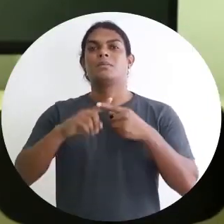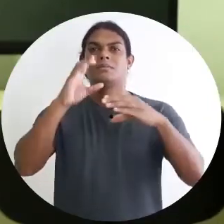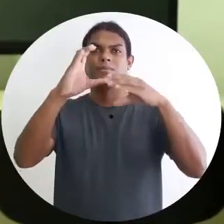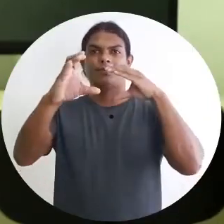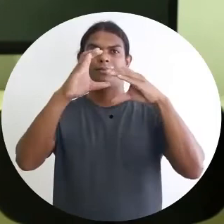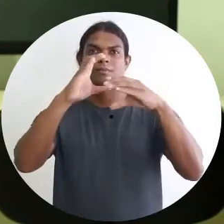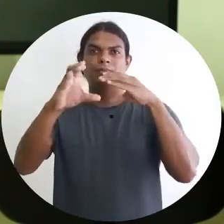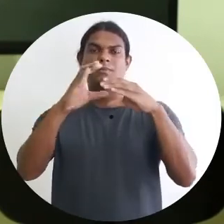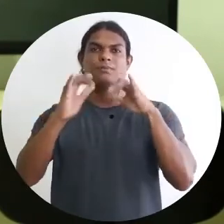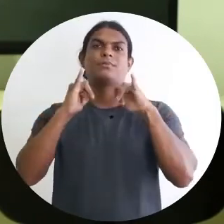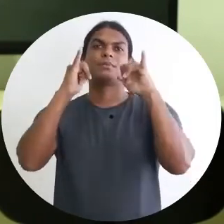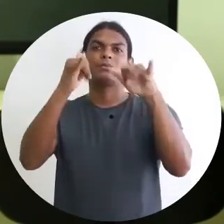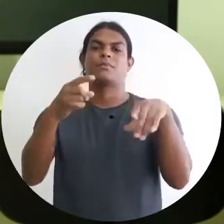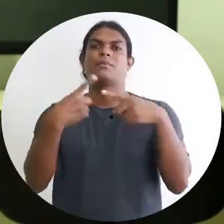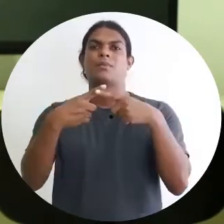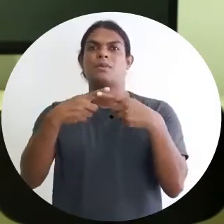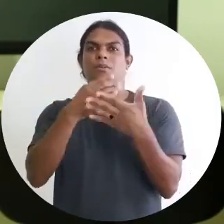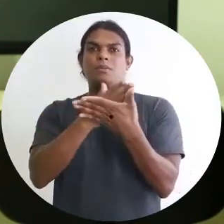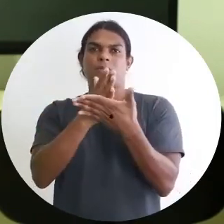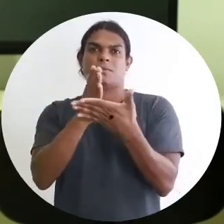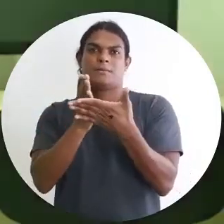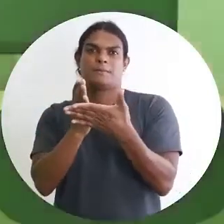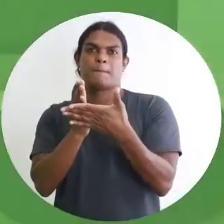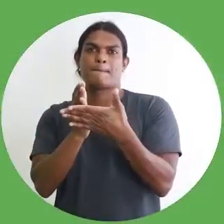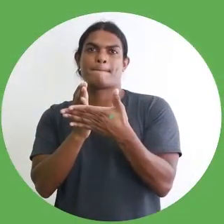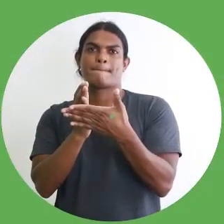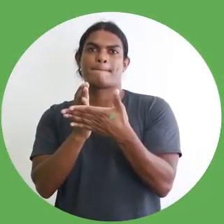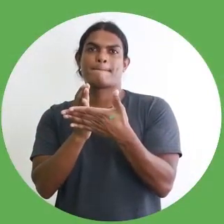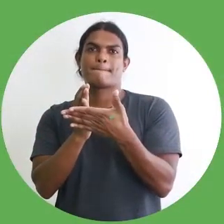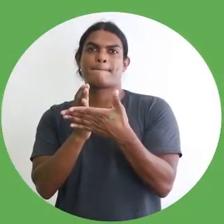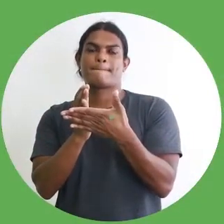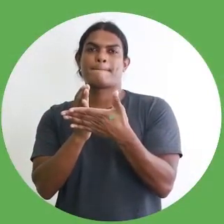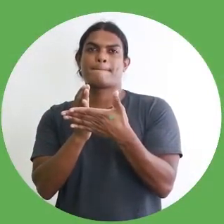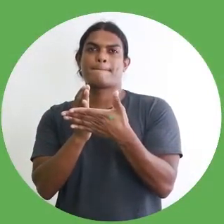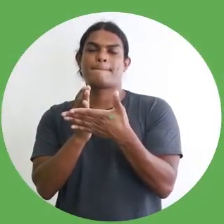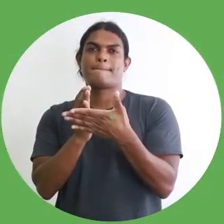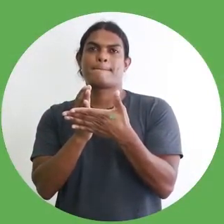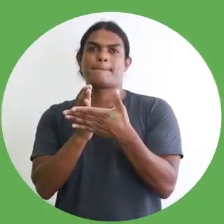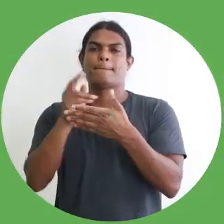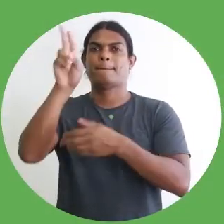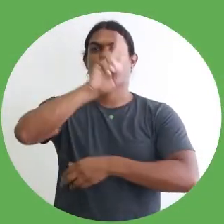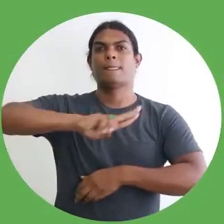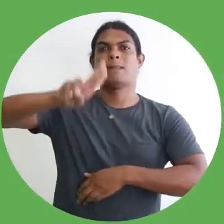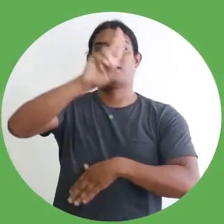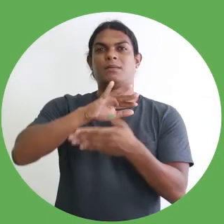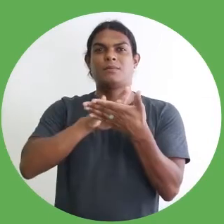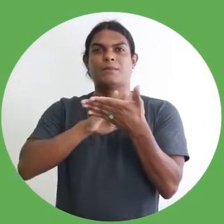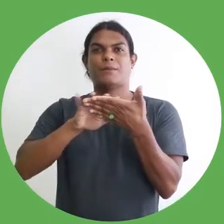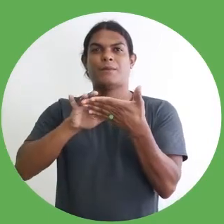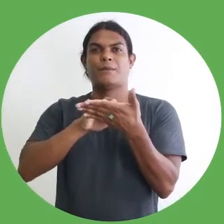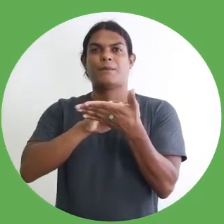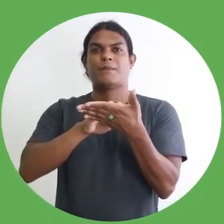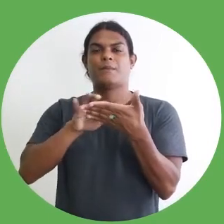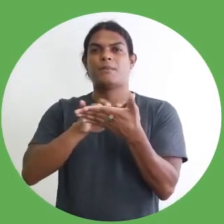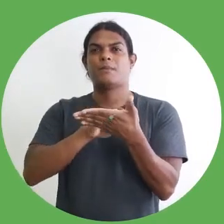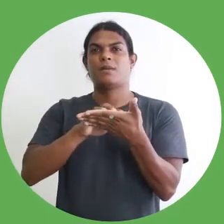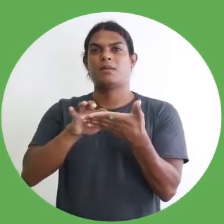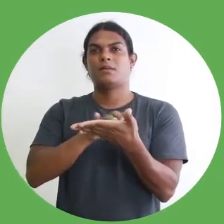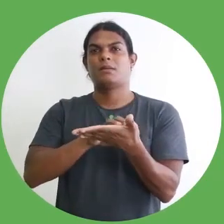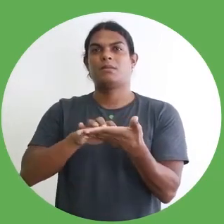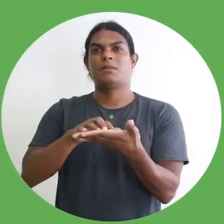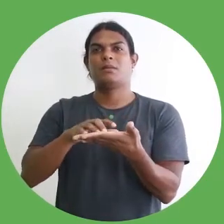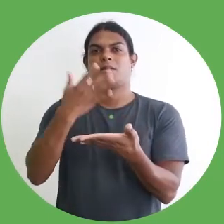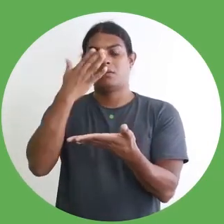dividir nas questões do... Pode trabalhar a questão do braile, né? E o sistema de